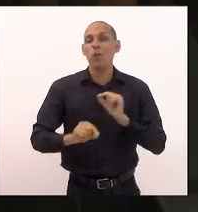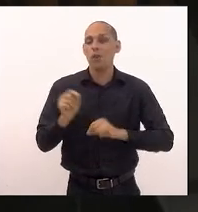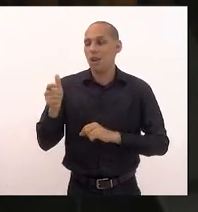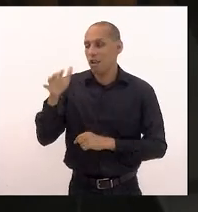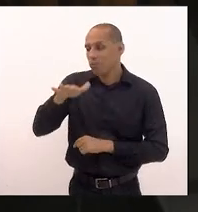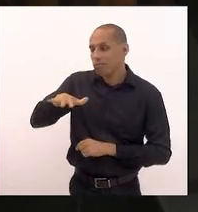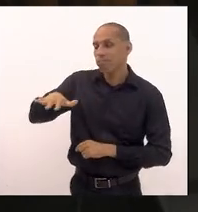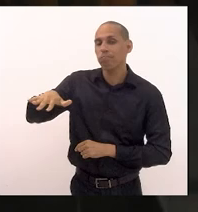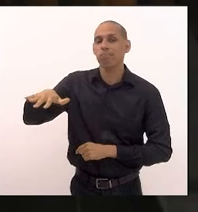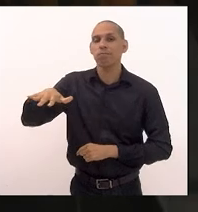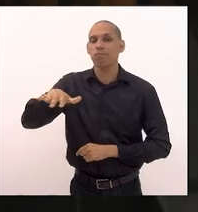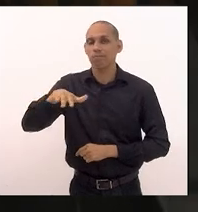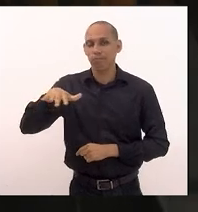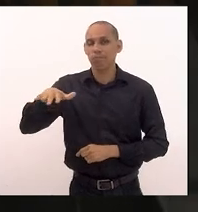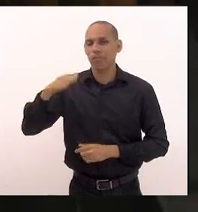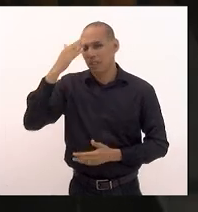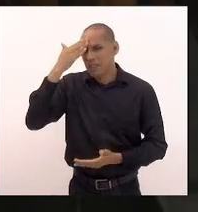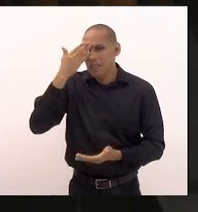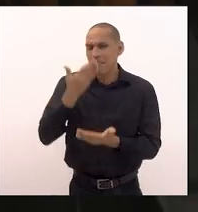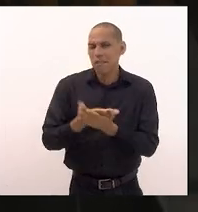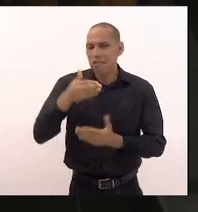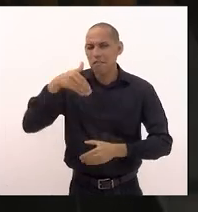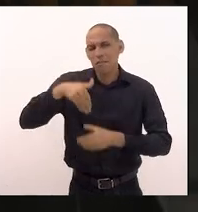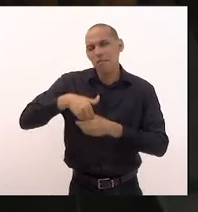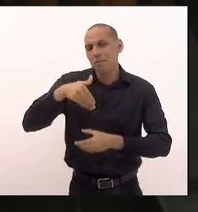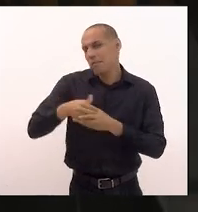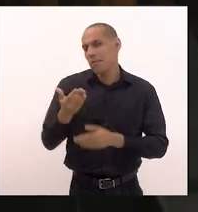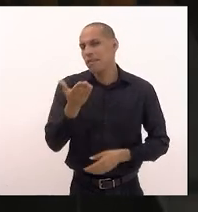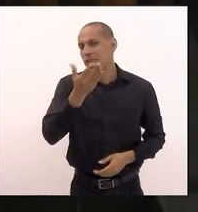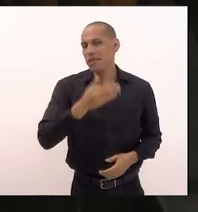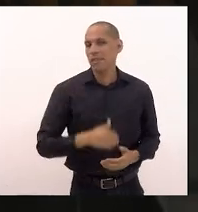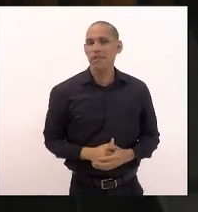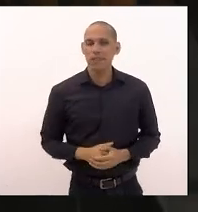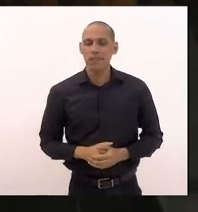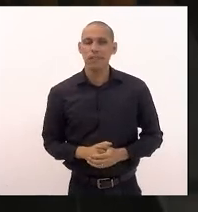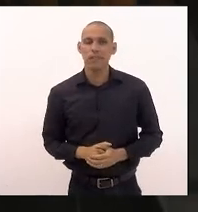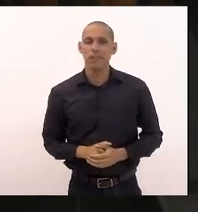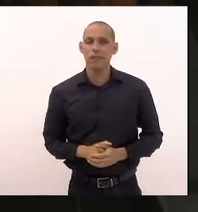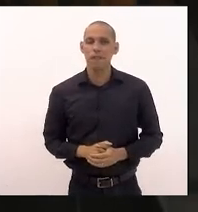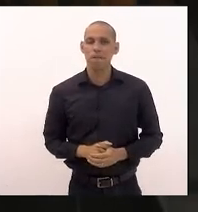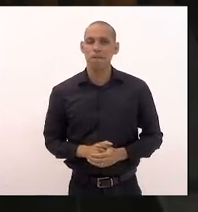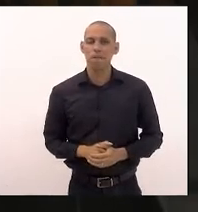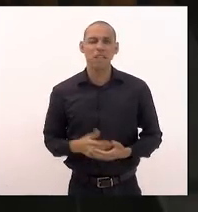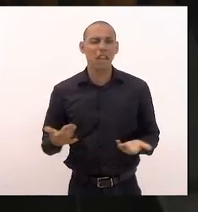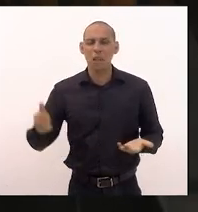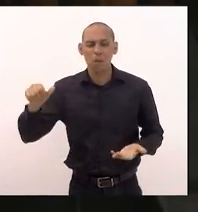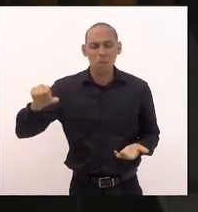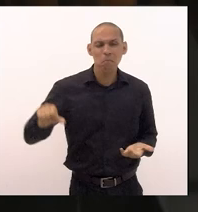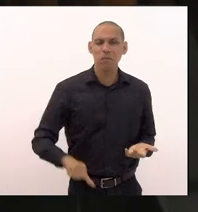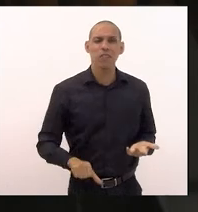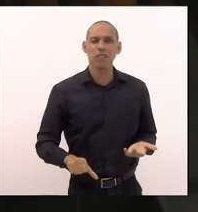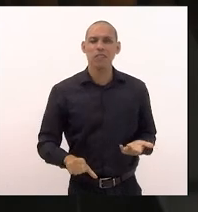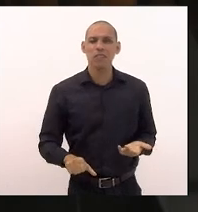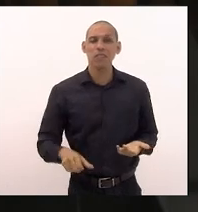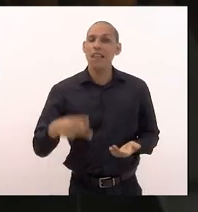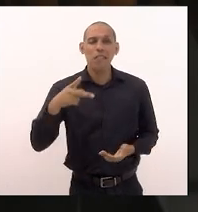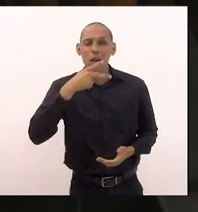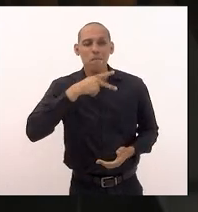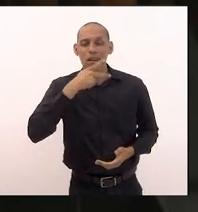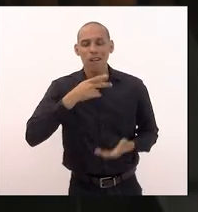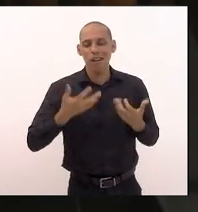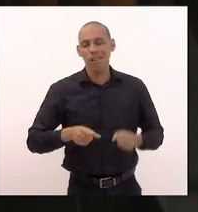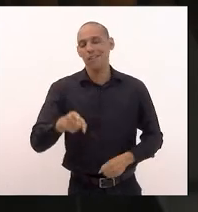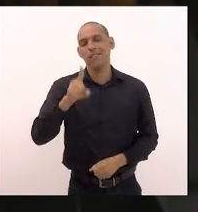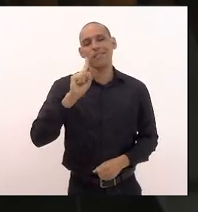inacreditavelmente confiaram o voto a vossa excelência que é tão ruim que nem o seu partido te aguentou